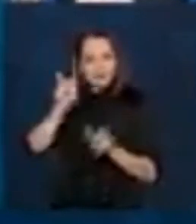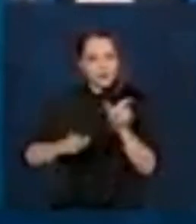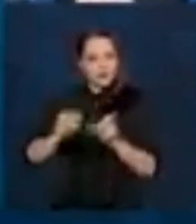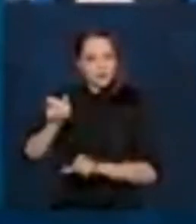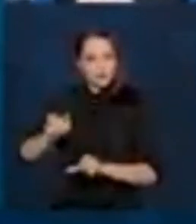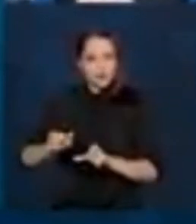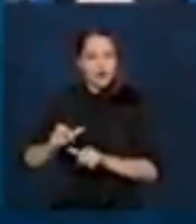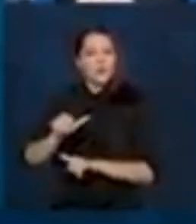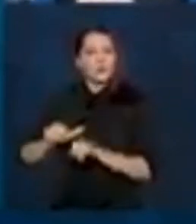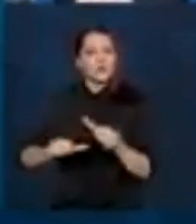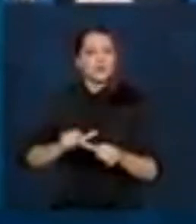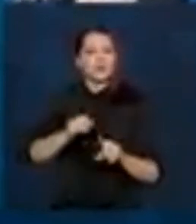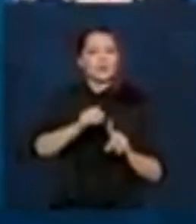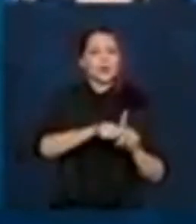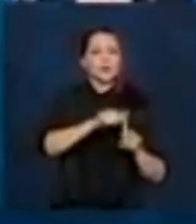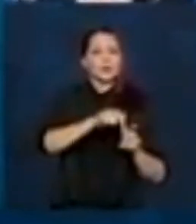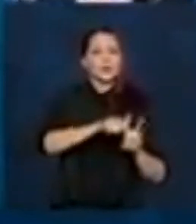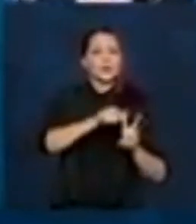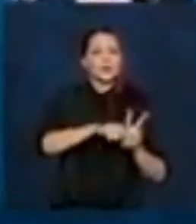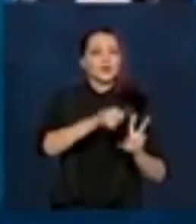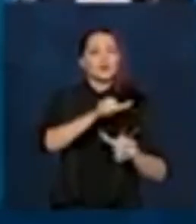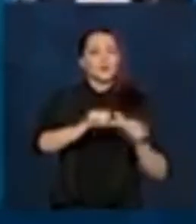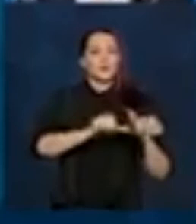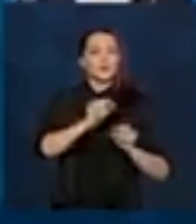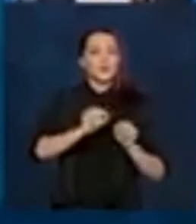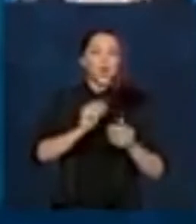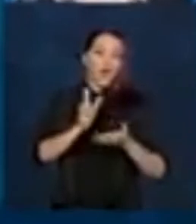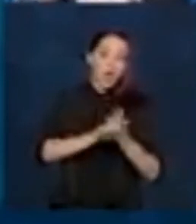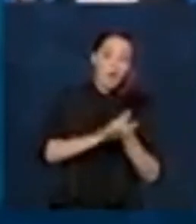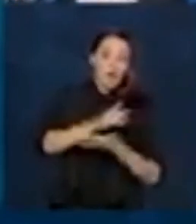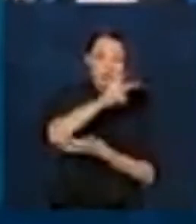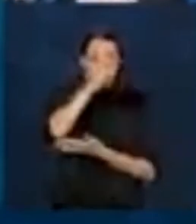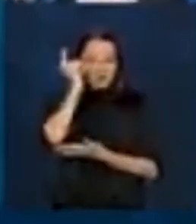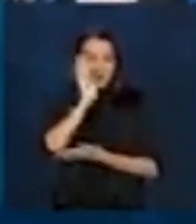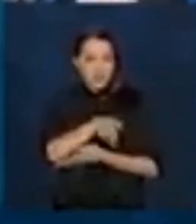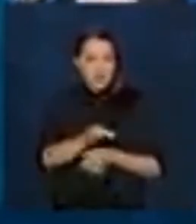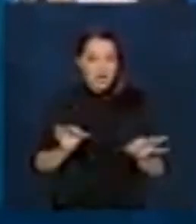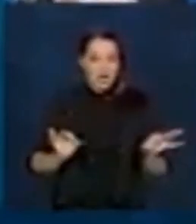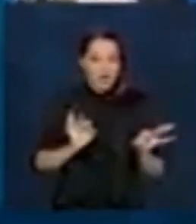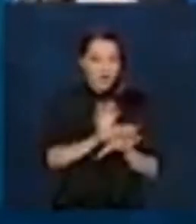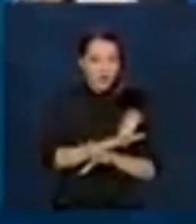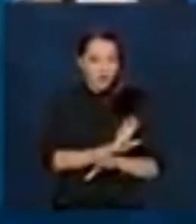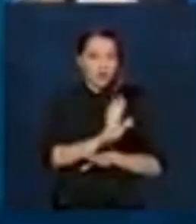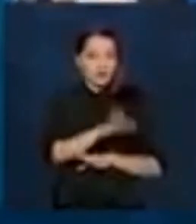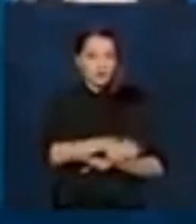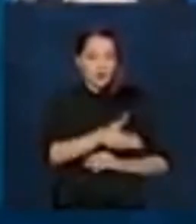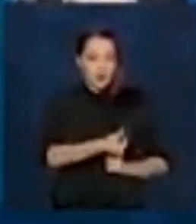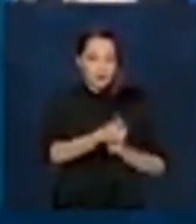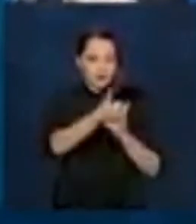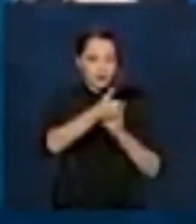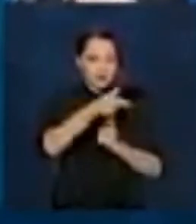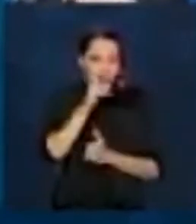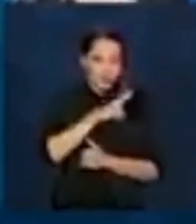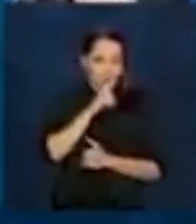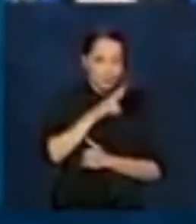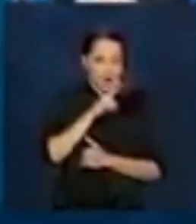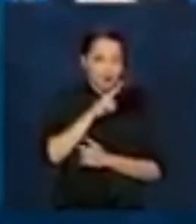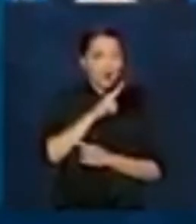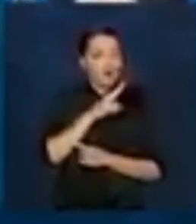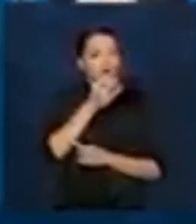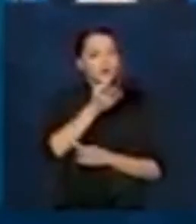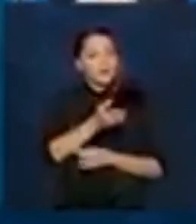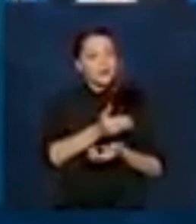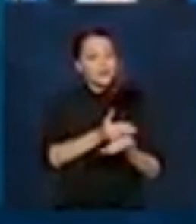em cada mês? Algumas pessoas já terão finalizado o auxílio emergencial e elas